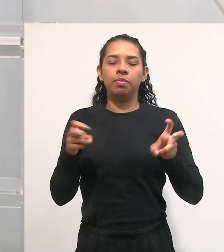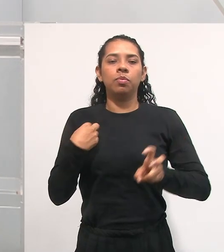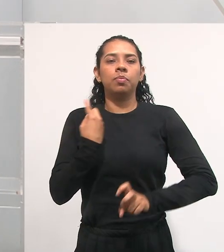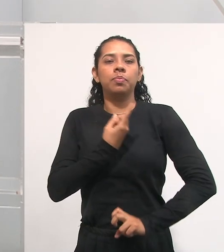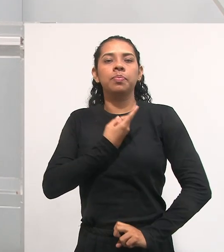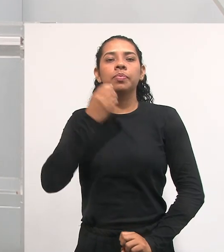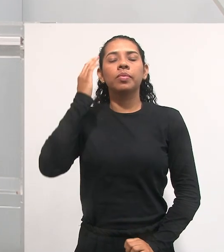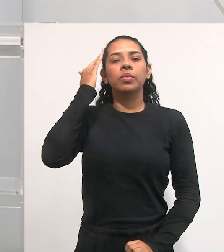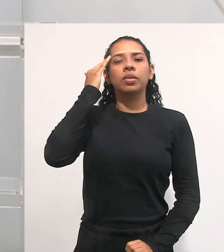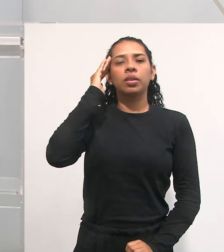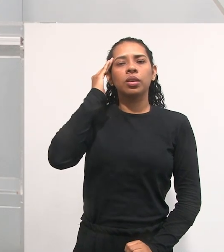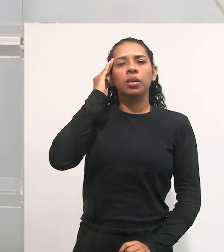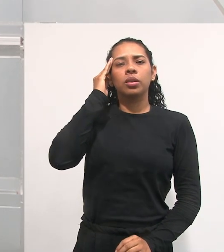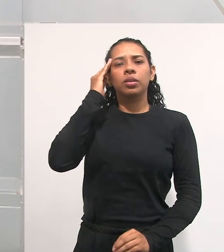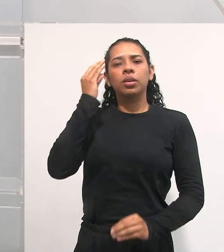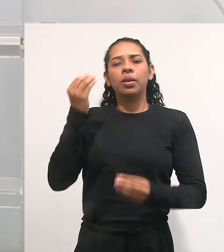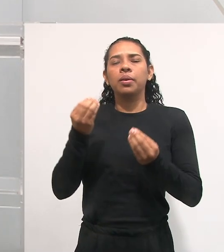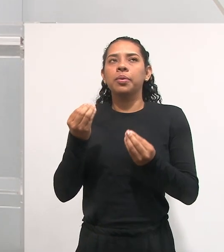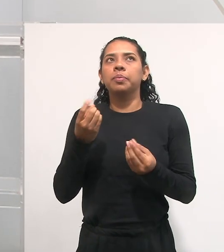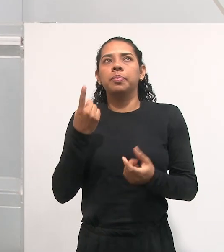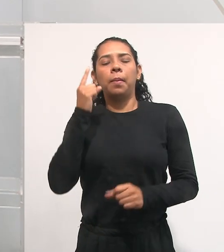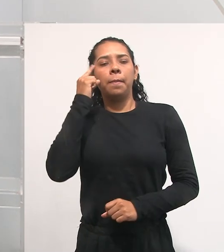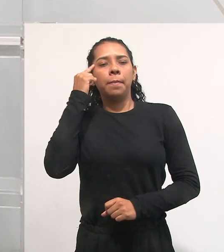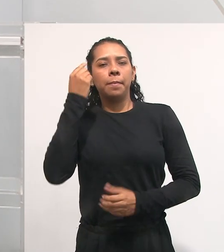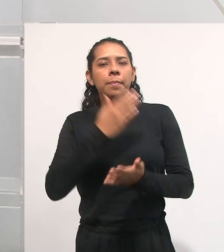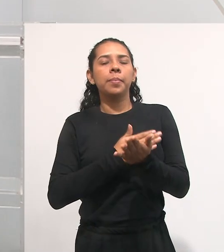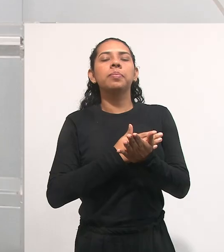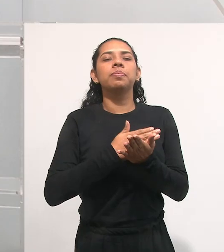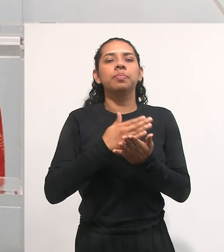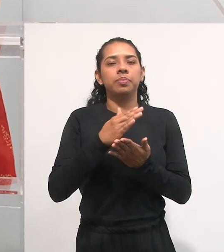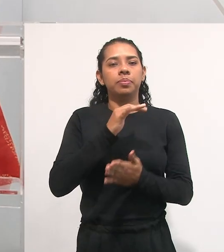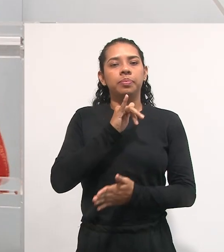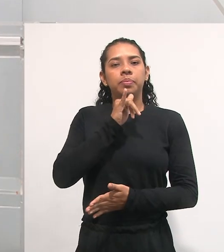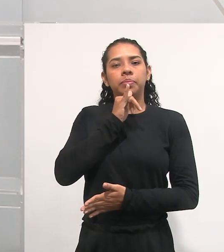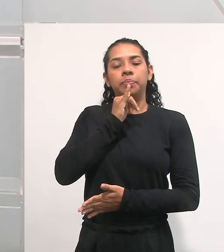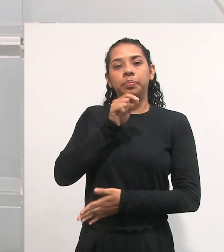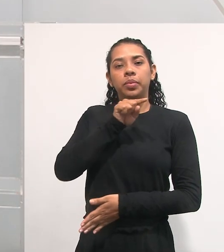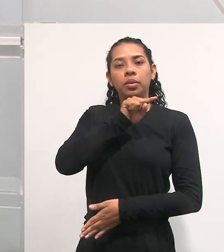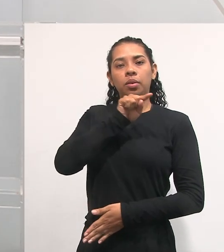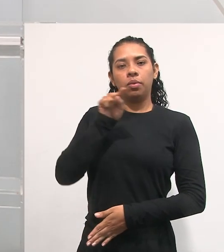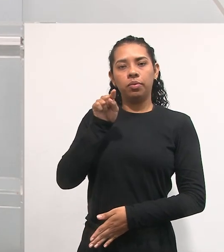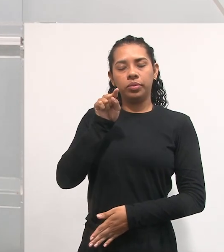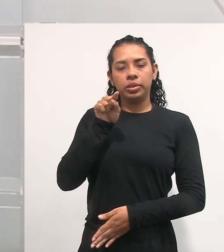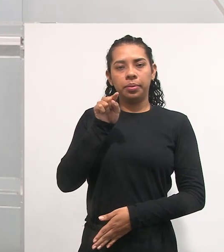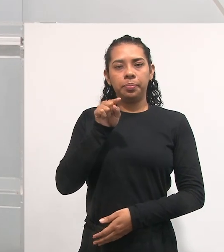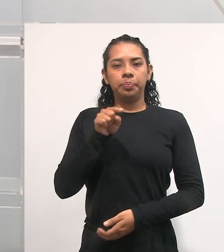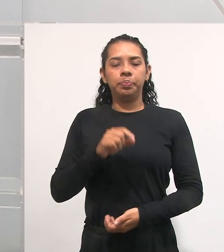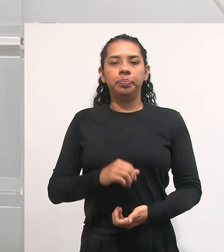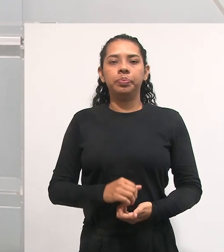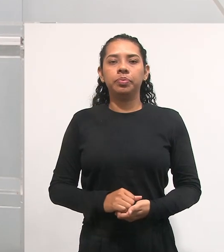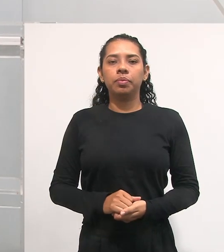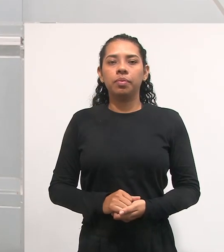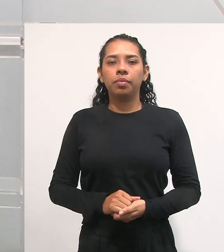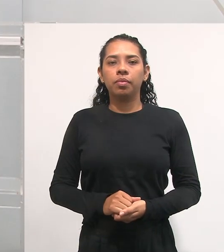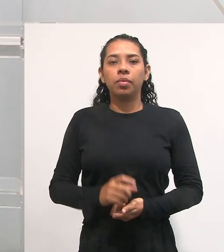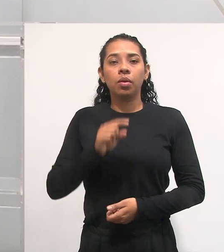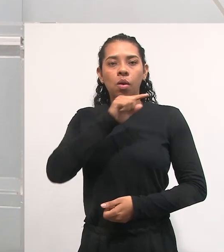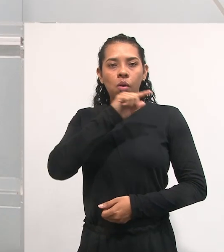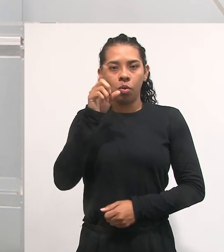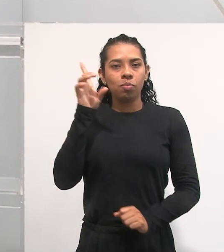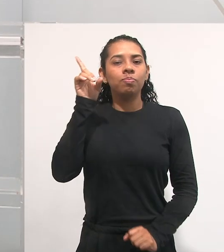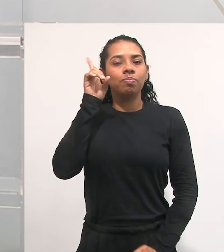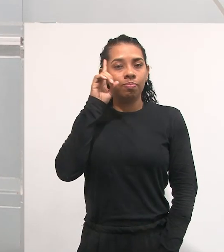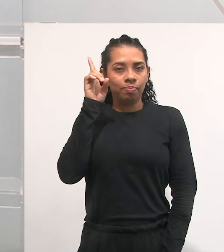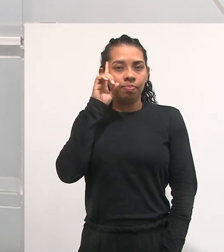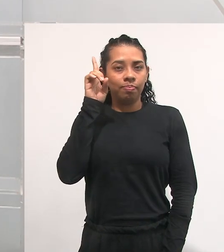elementos... Vamos começar assim. Quando você resolve... Aliás, você, todos